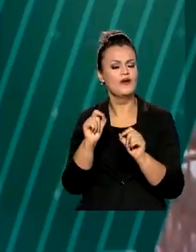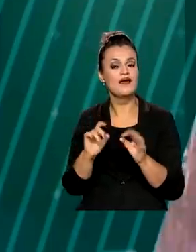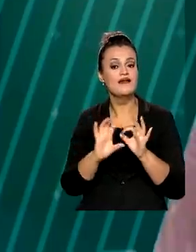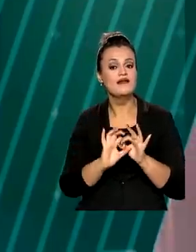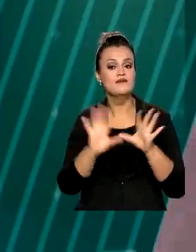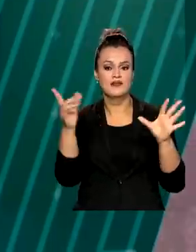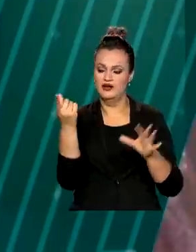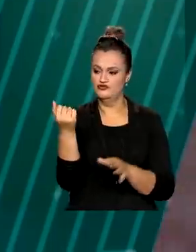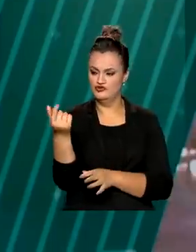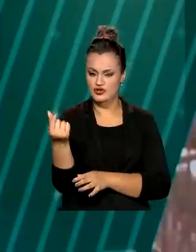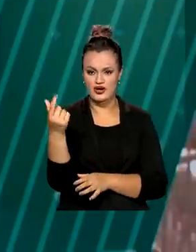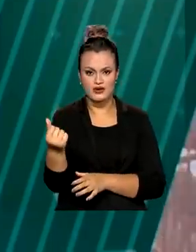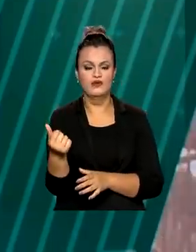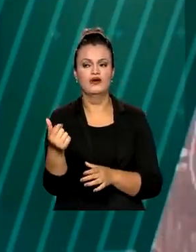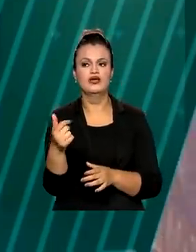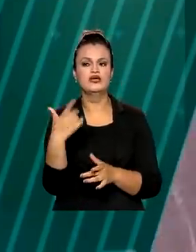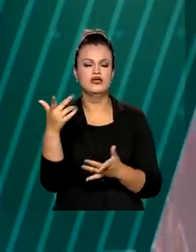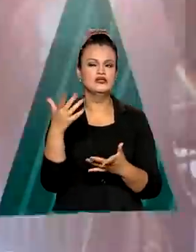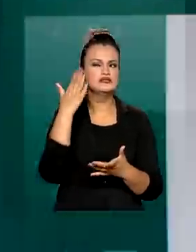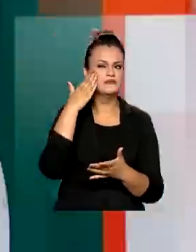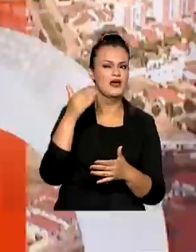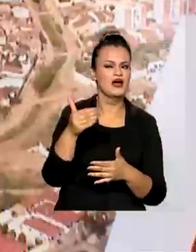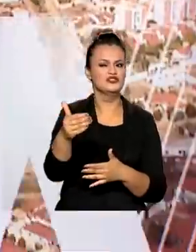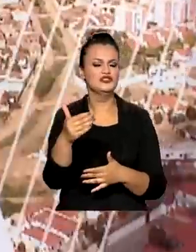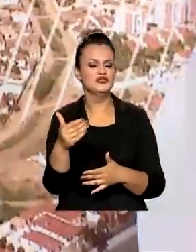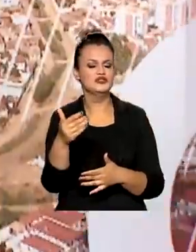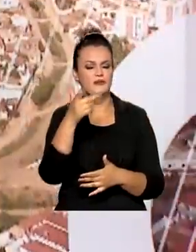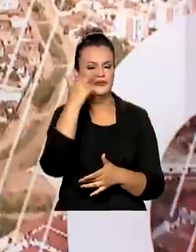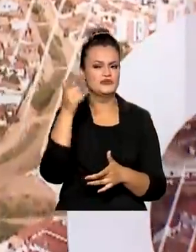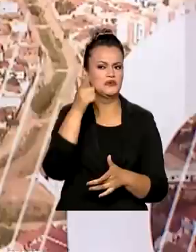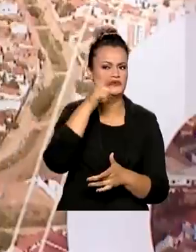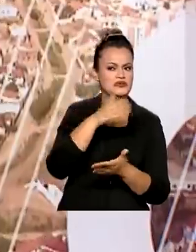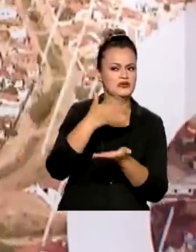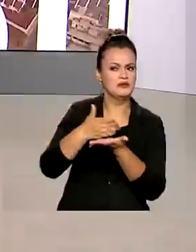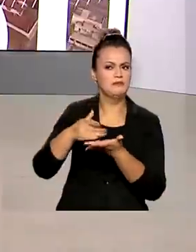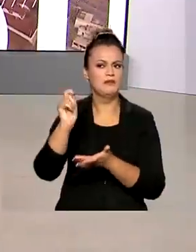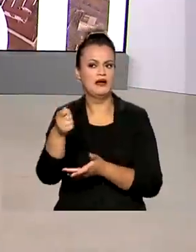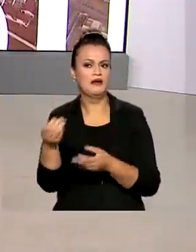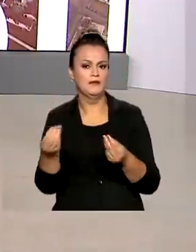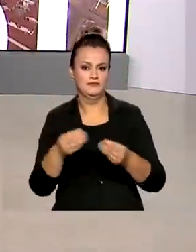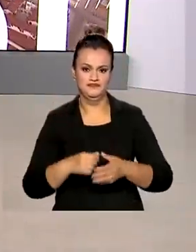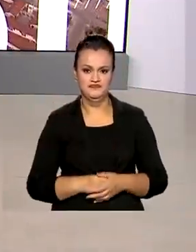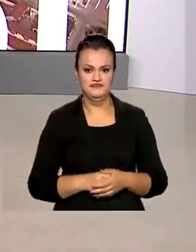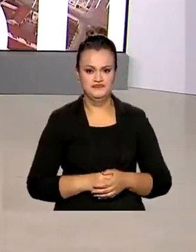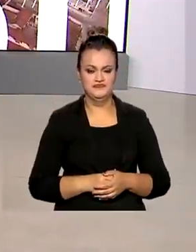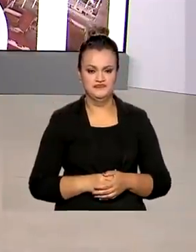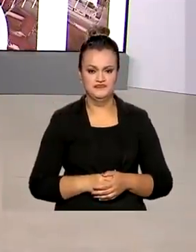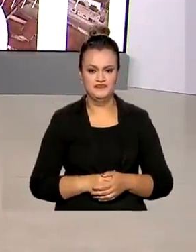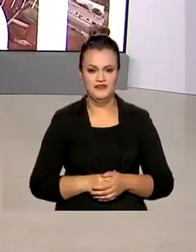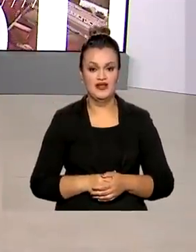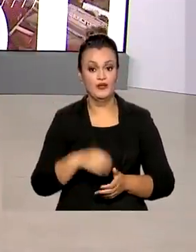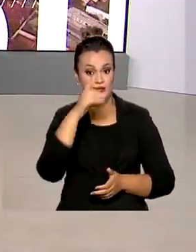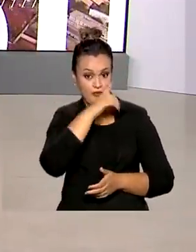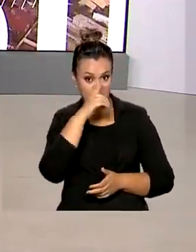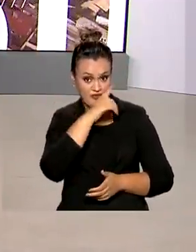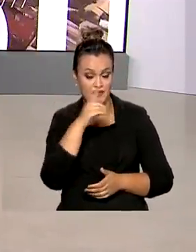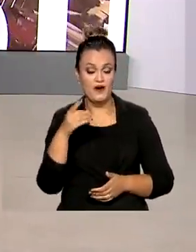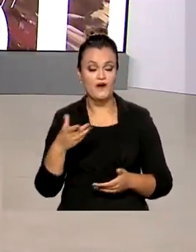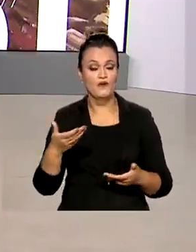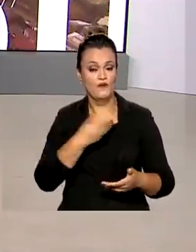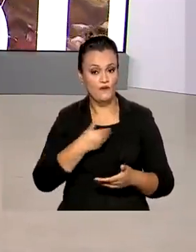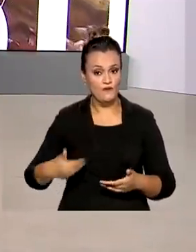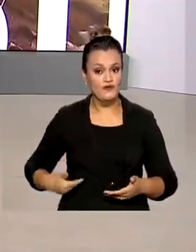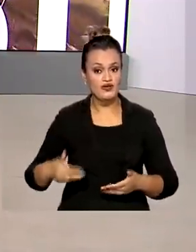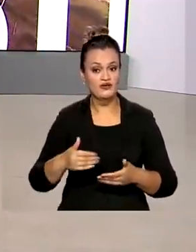liberação dos recursos e maior previsibilidade financeira da operação. A partir deste domingo, o governo vai